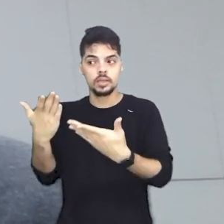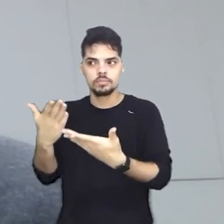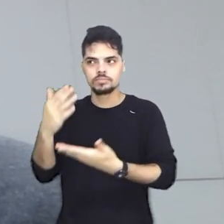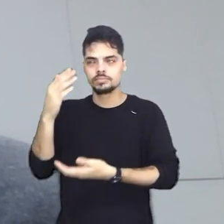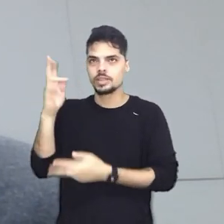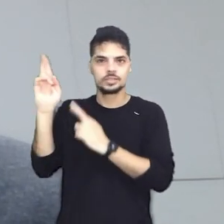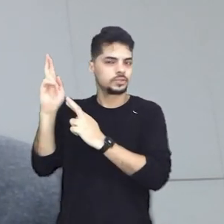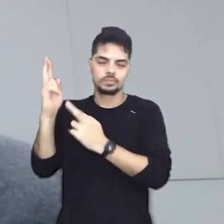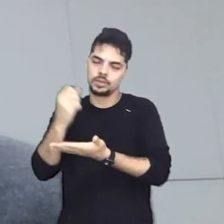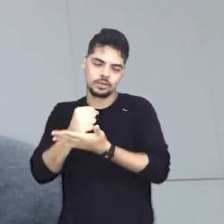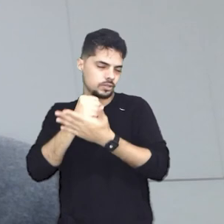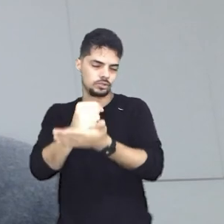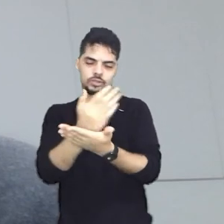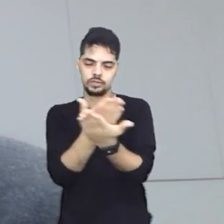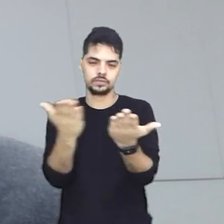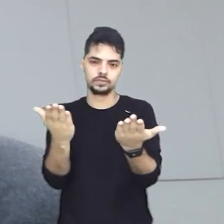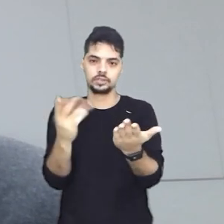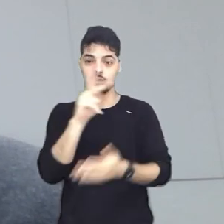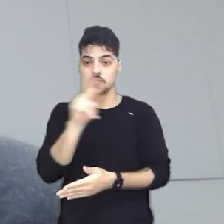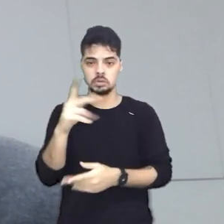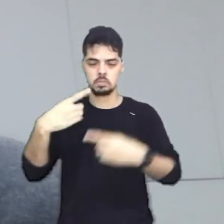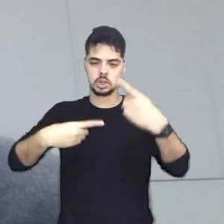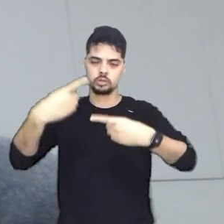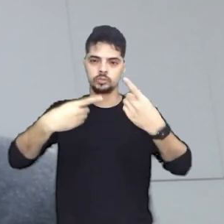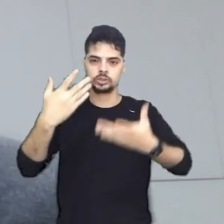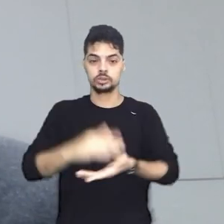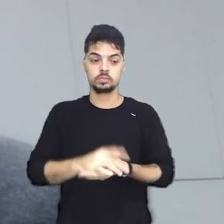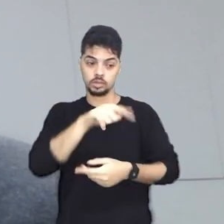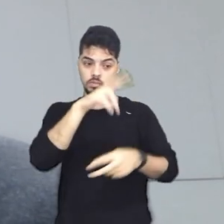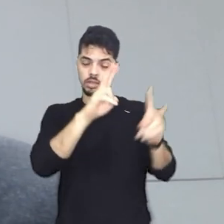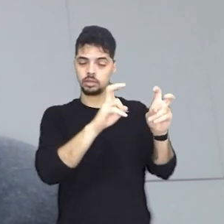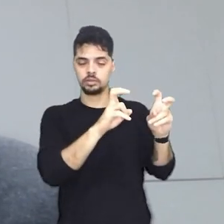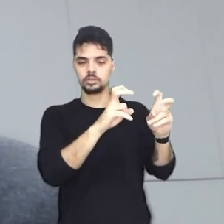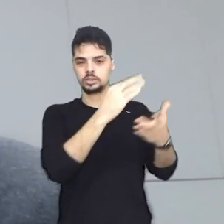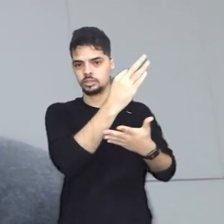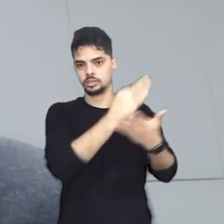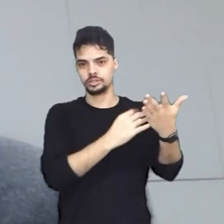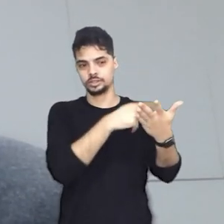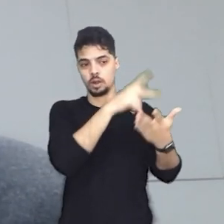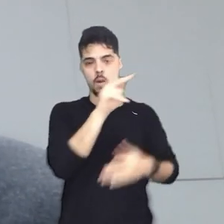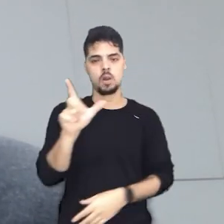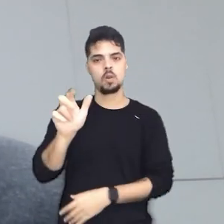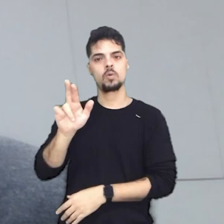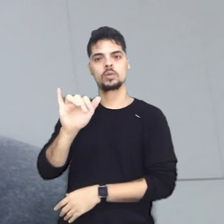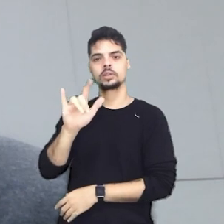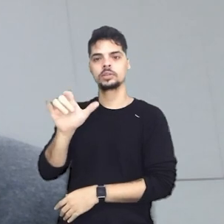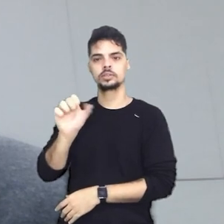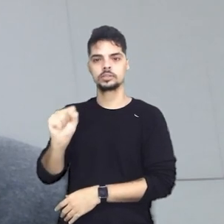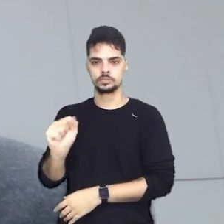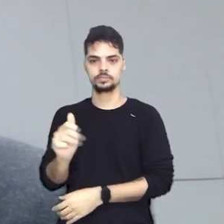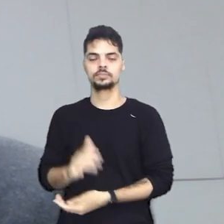espero ter contribuído para os debates sobre o texto da professora